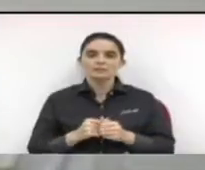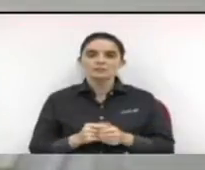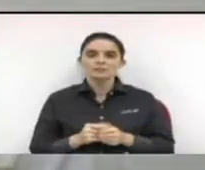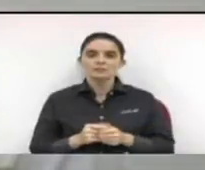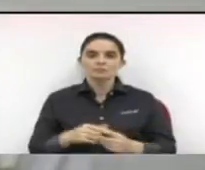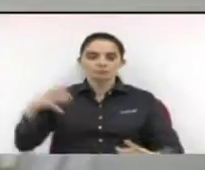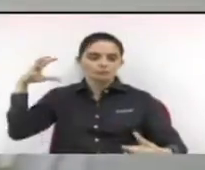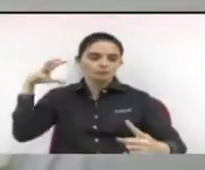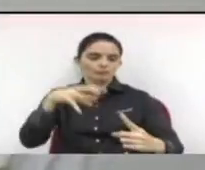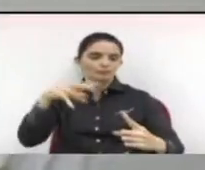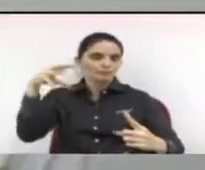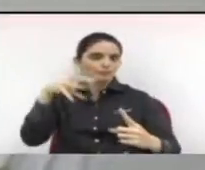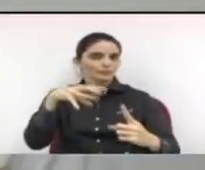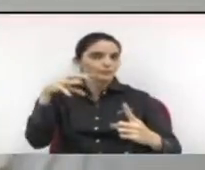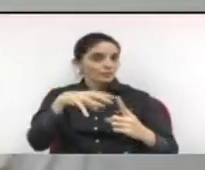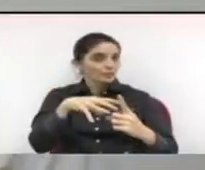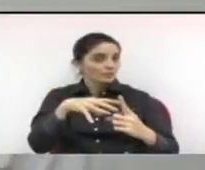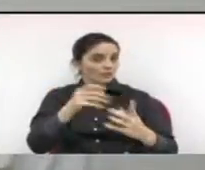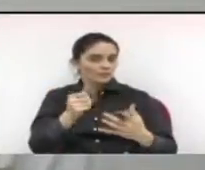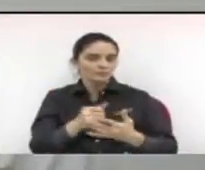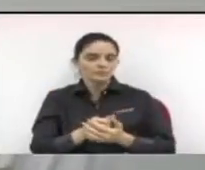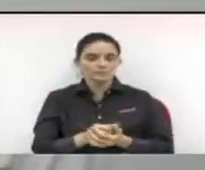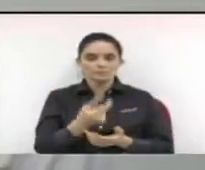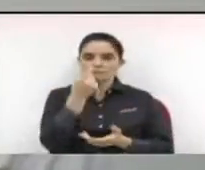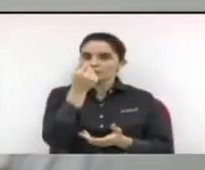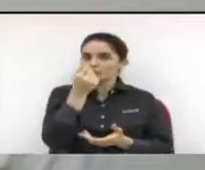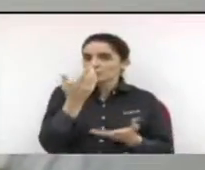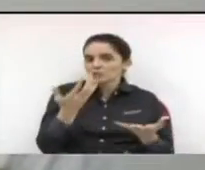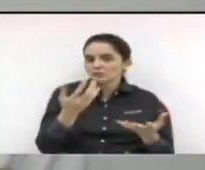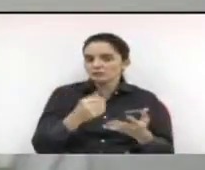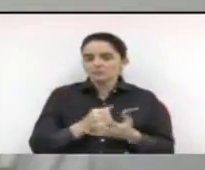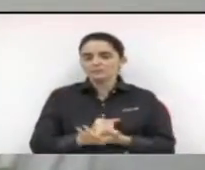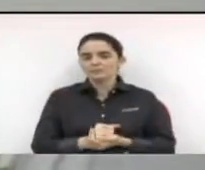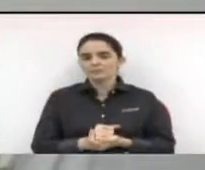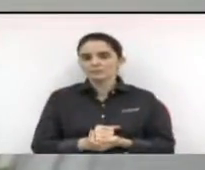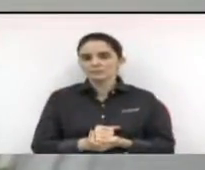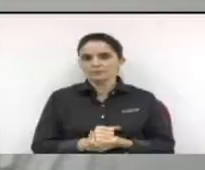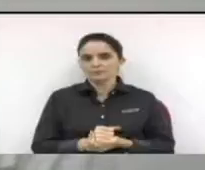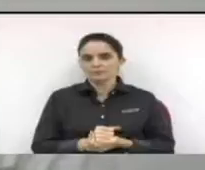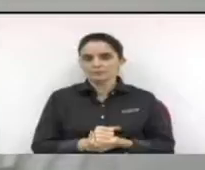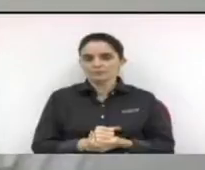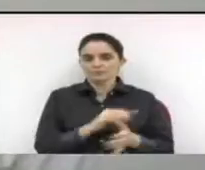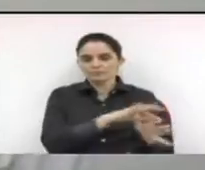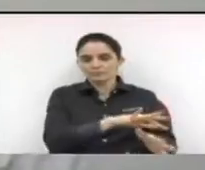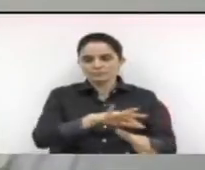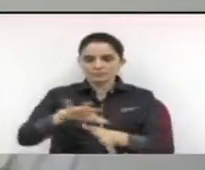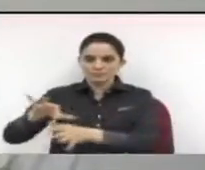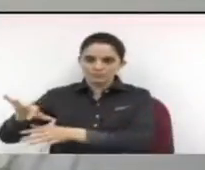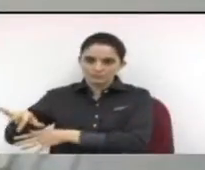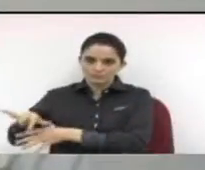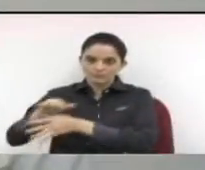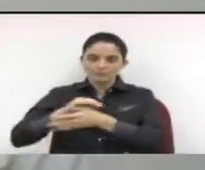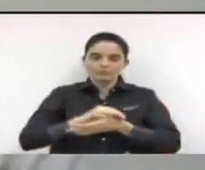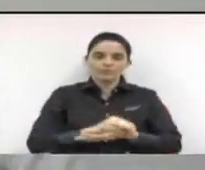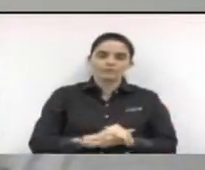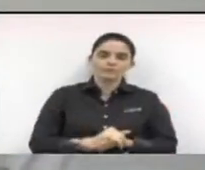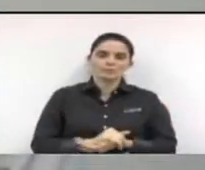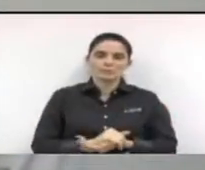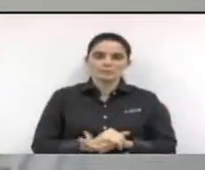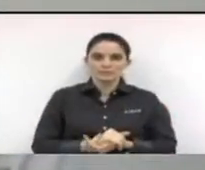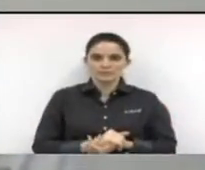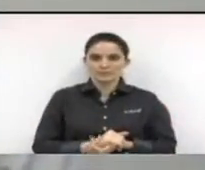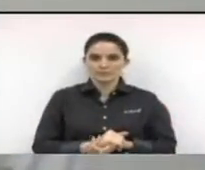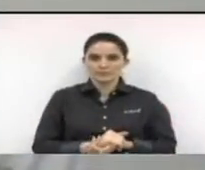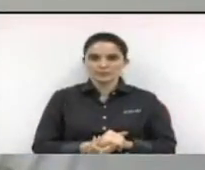gasto o dinheiro arrecadado com os impostos. Essa metodologia, evidentemente, ela é